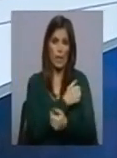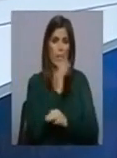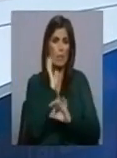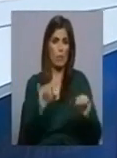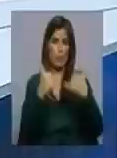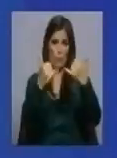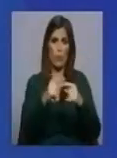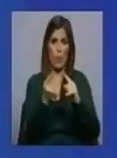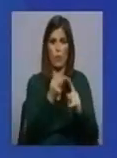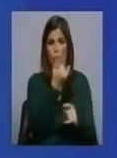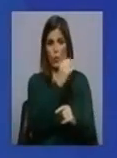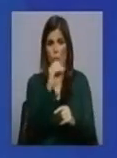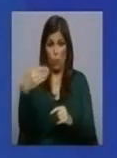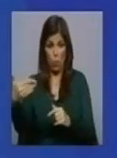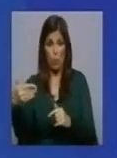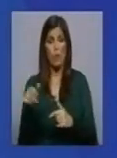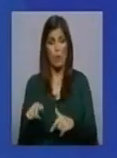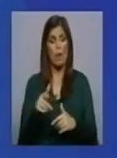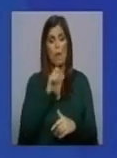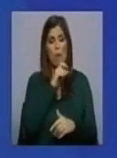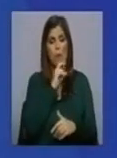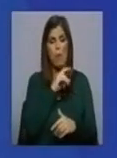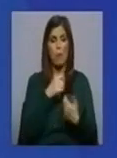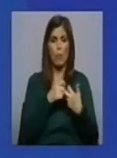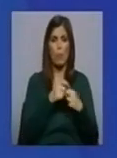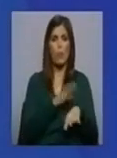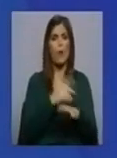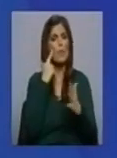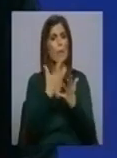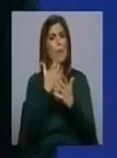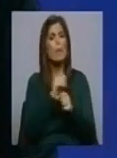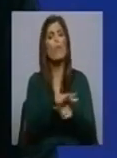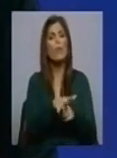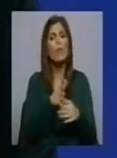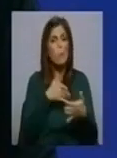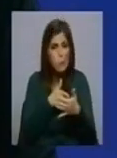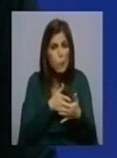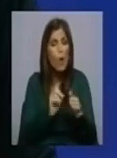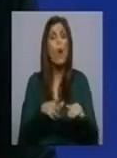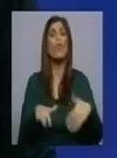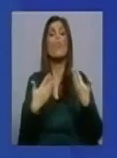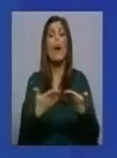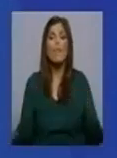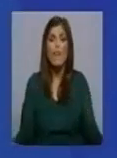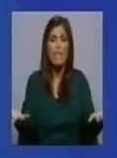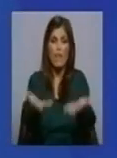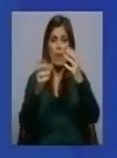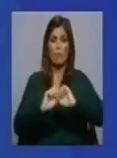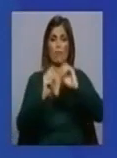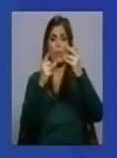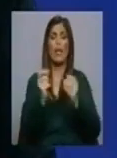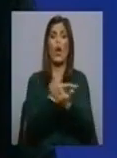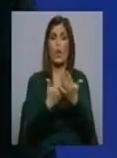2001, pode estar em causa por causa do impacto desta pandemia, ou por outro lado, pode servir para alavancar a economia?